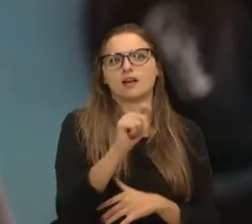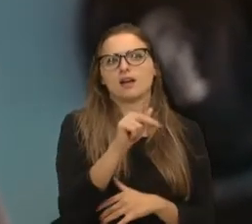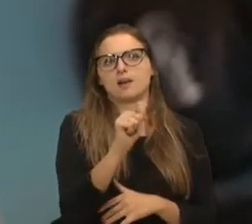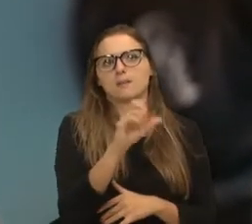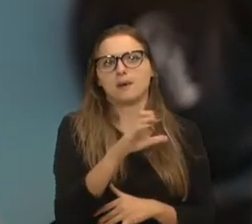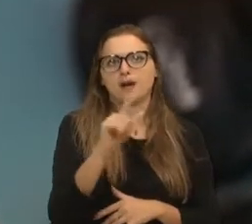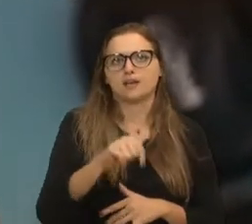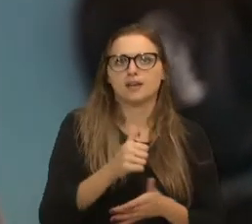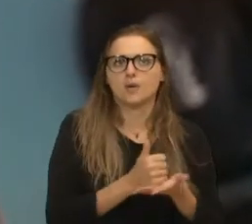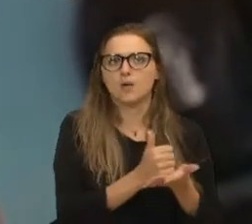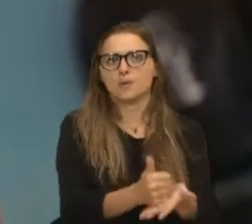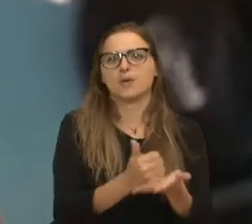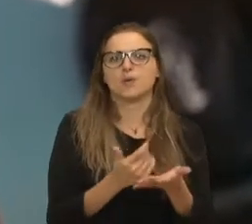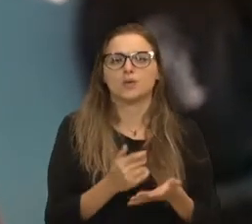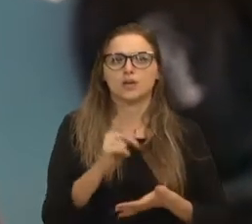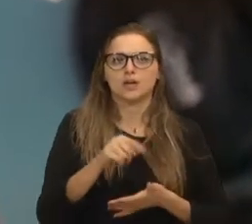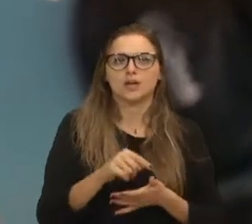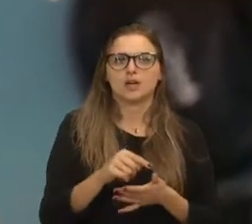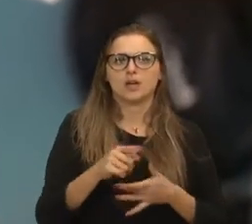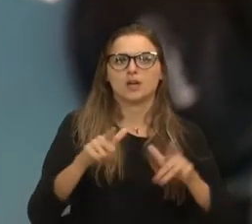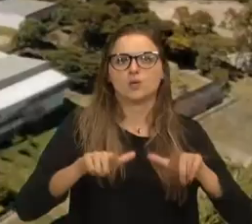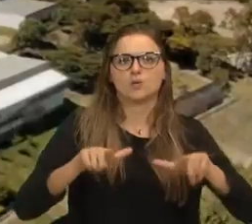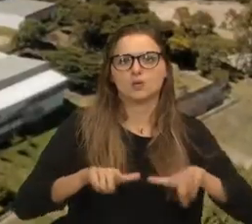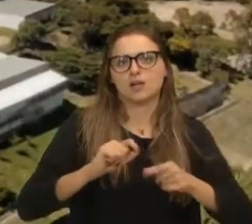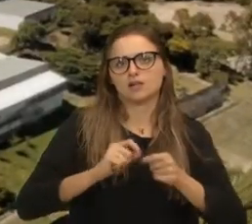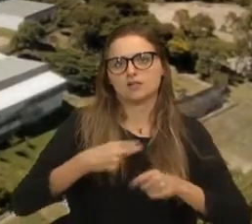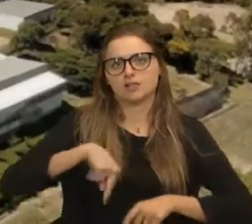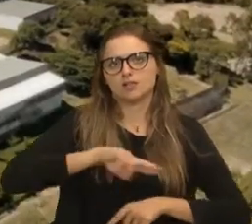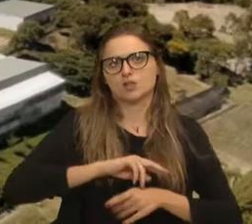mas é um lugar onde nos devolve a dignidade.